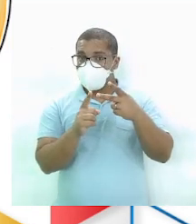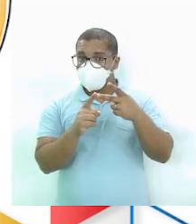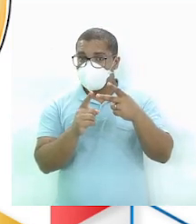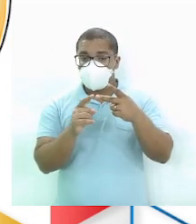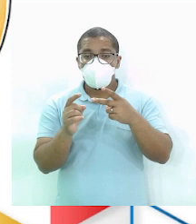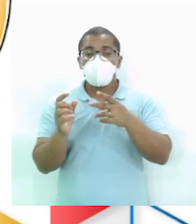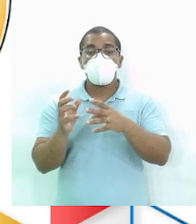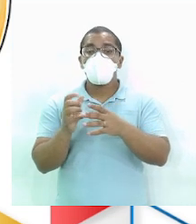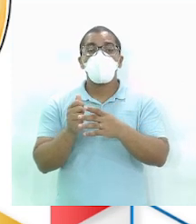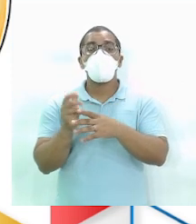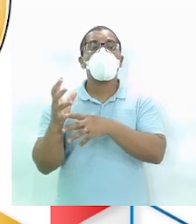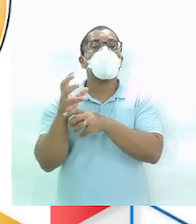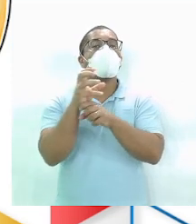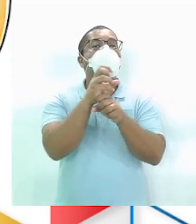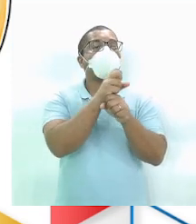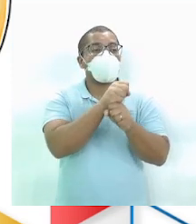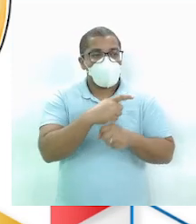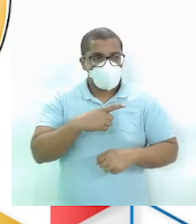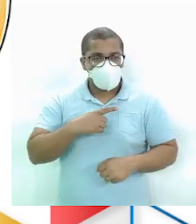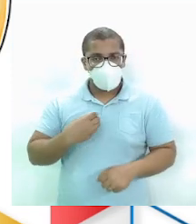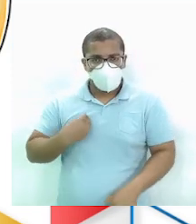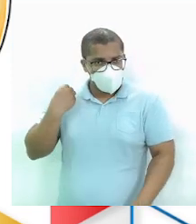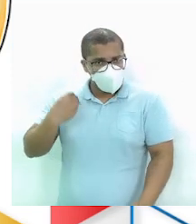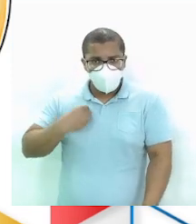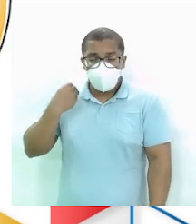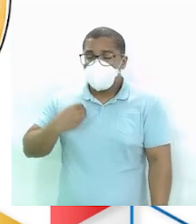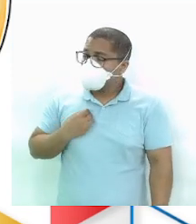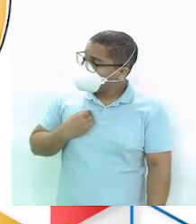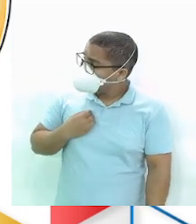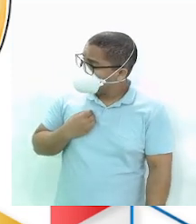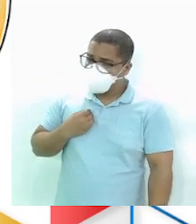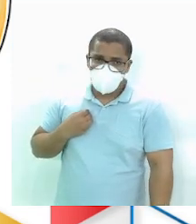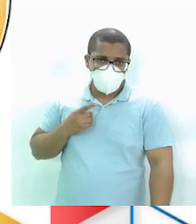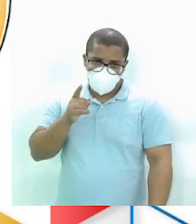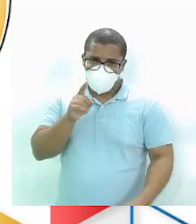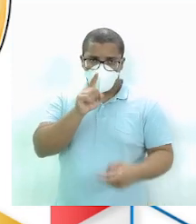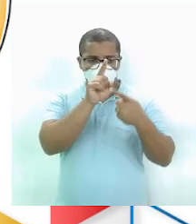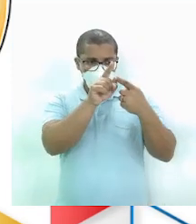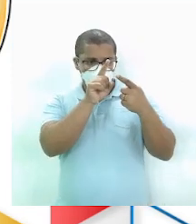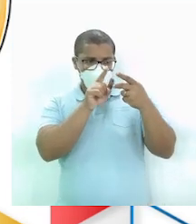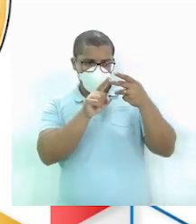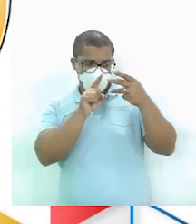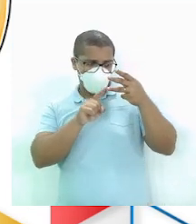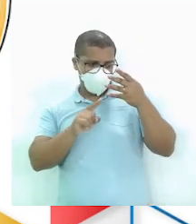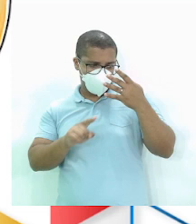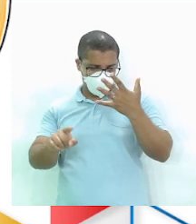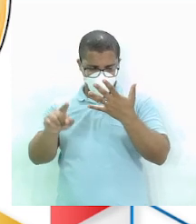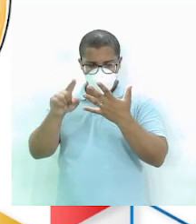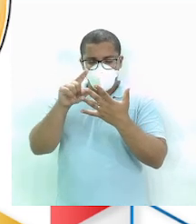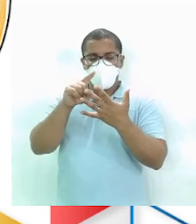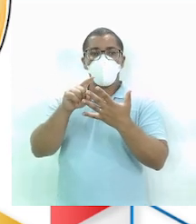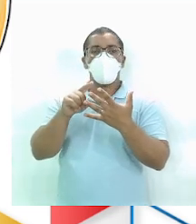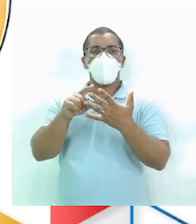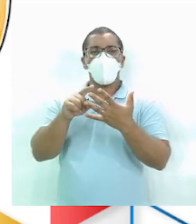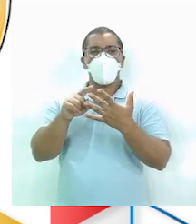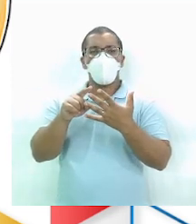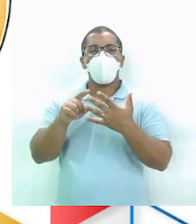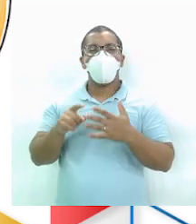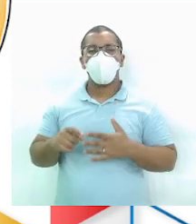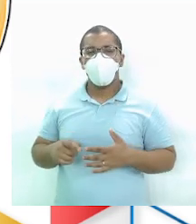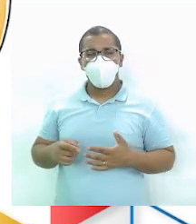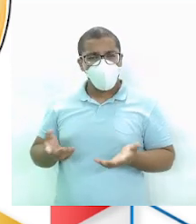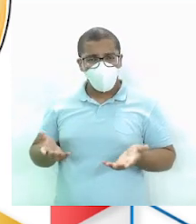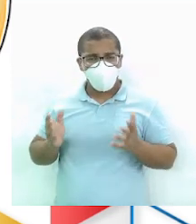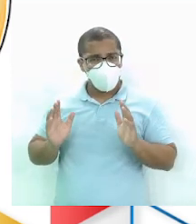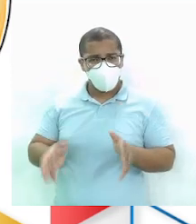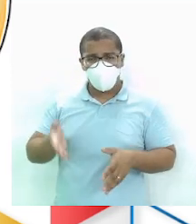Restaram Ora O segundo item Tá na cara Só contar Quantos pedaços Restaram Ok? E também Tá